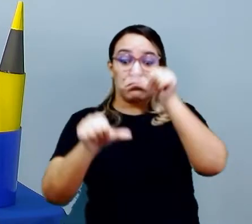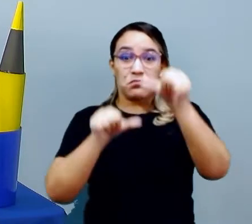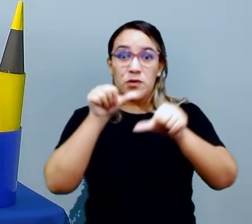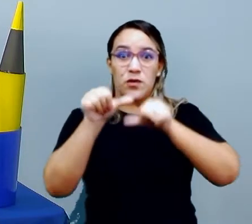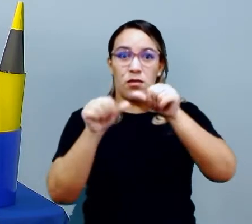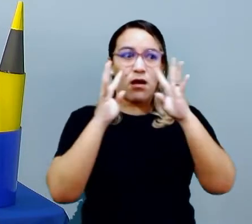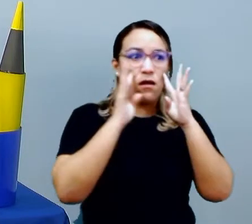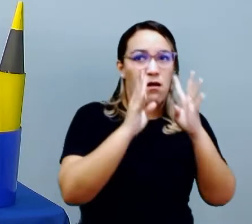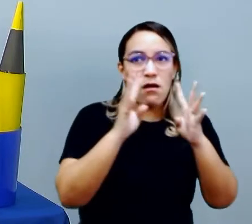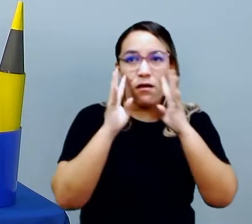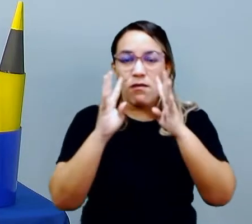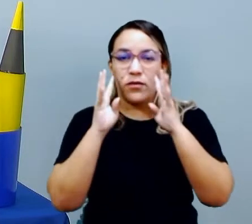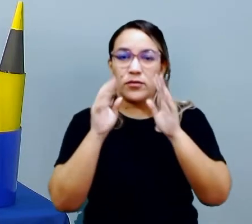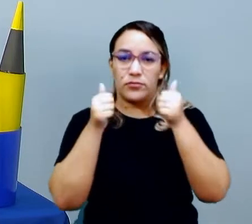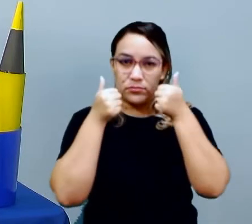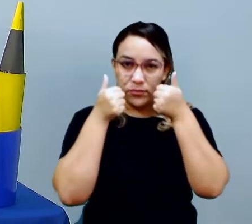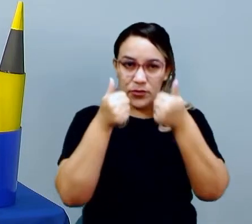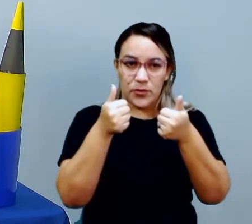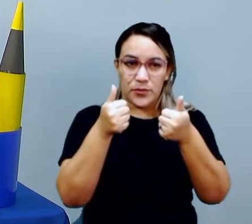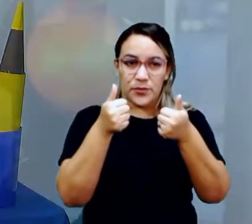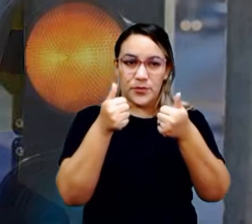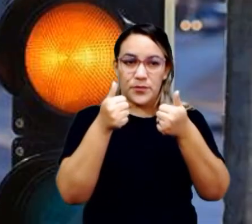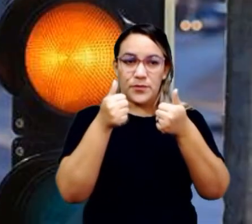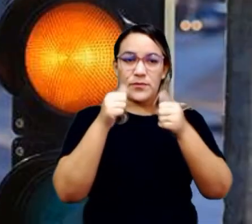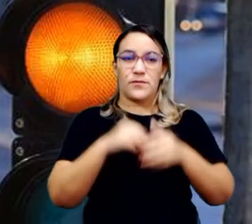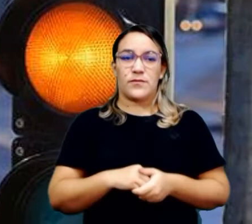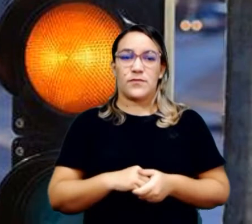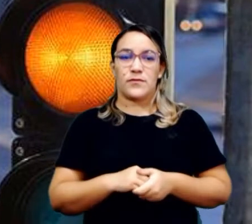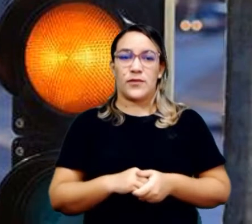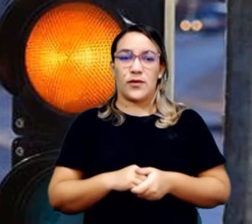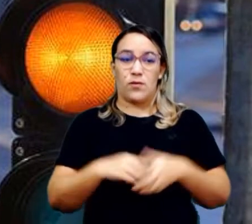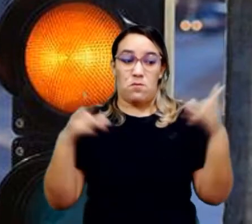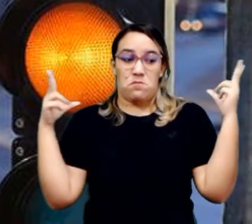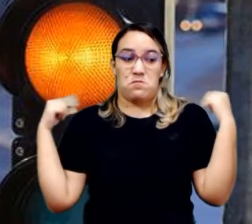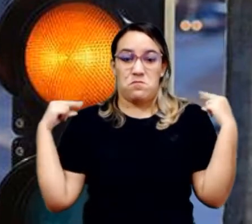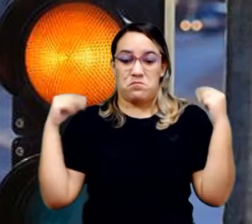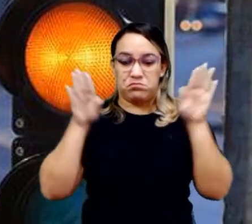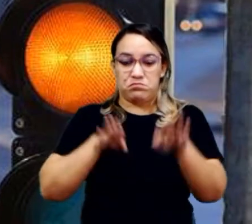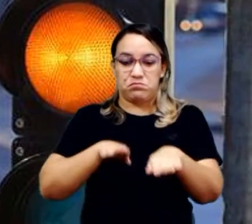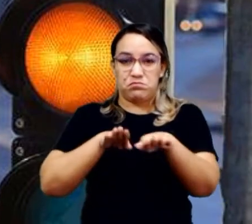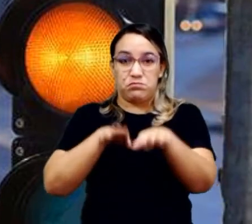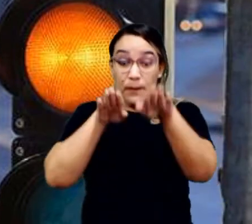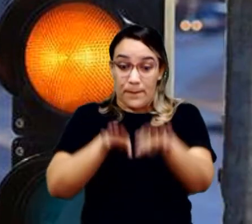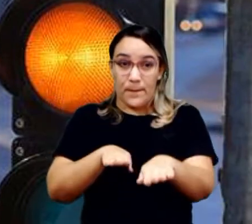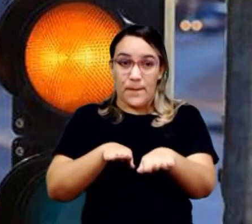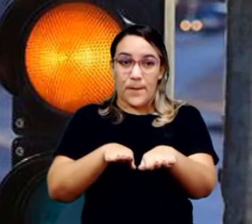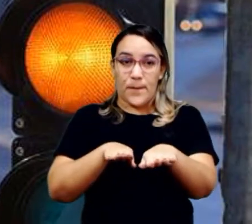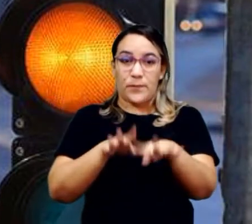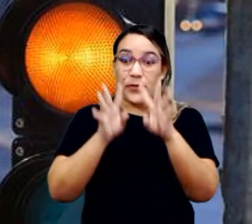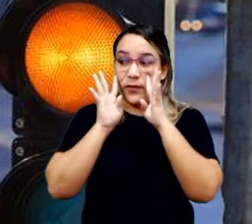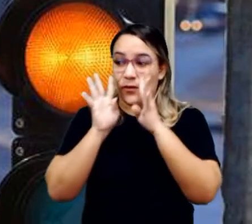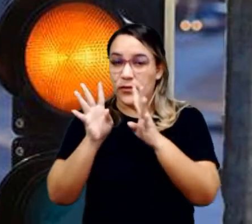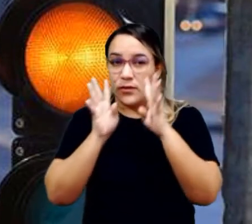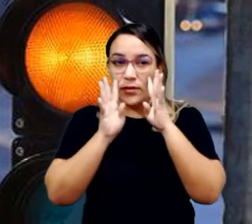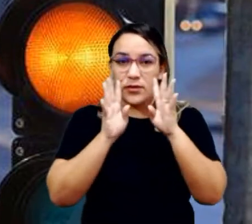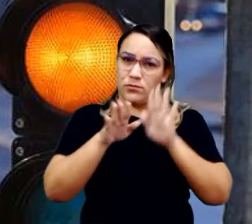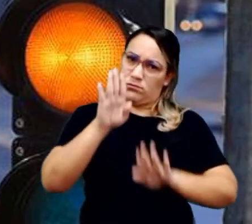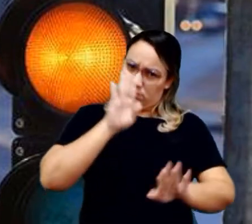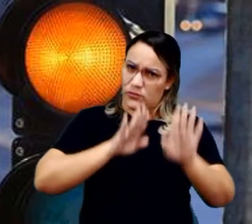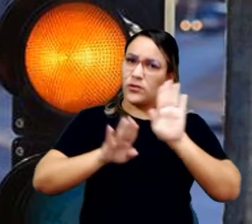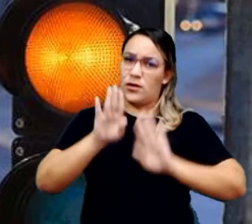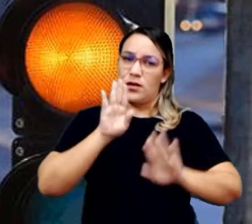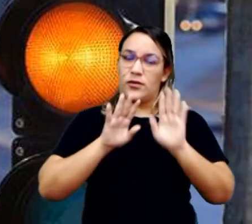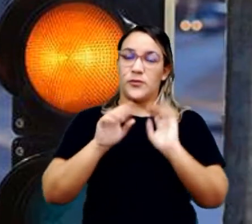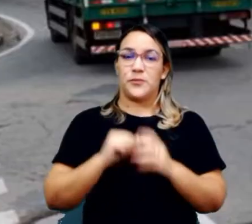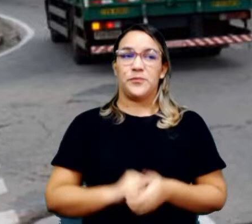novamente, entendeu? Então, o ideal seria os motoristas pararem, mas às vezes eles passam tendo muita atenção e cuidado.